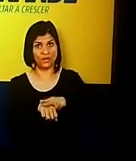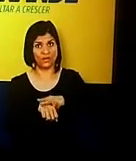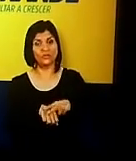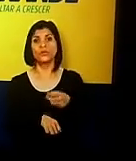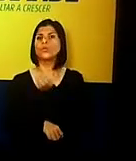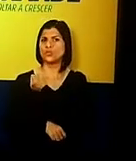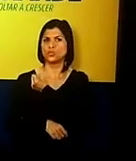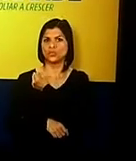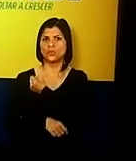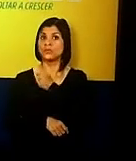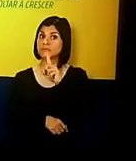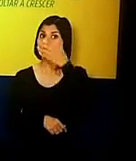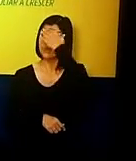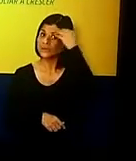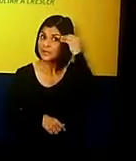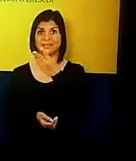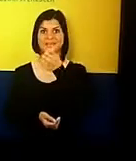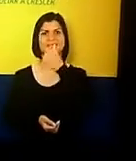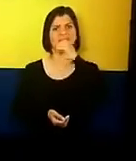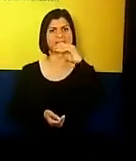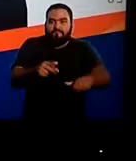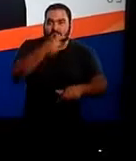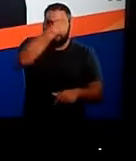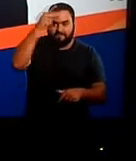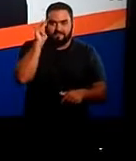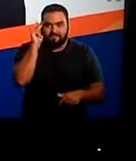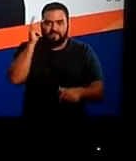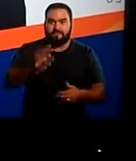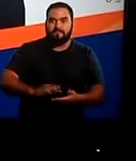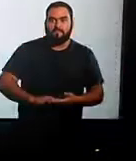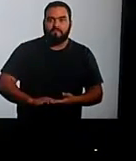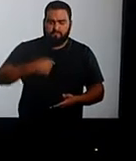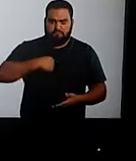Brasil?